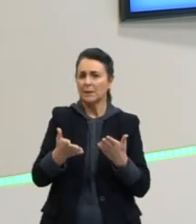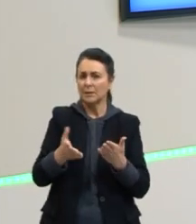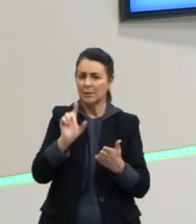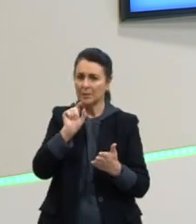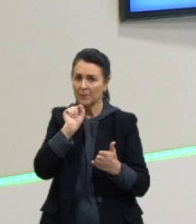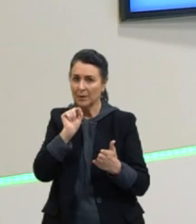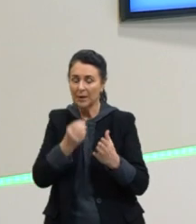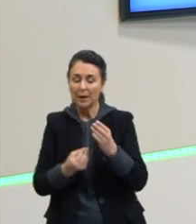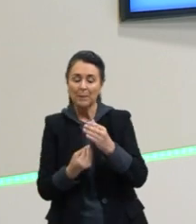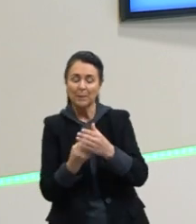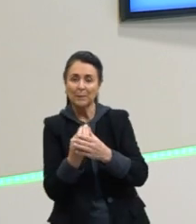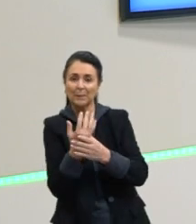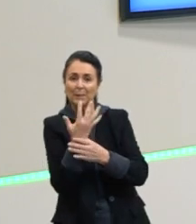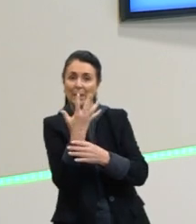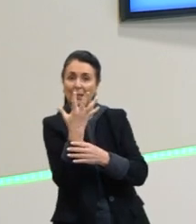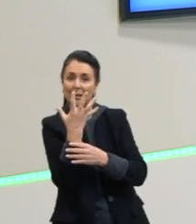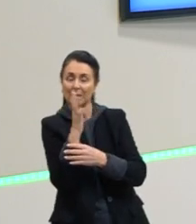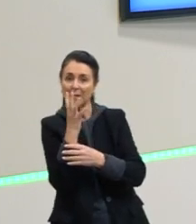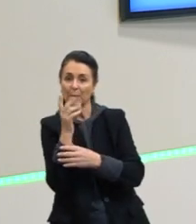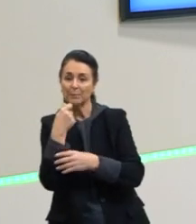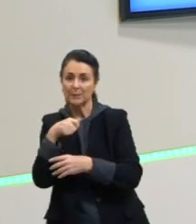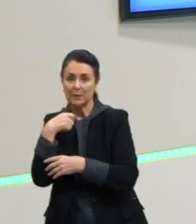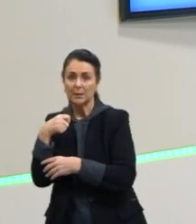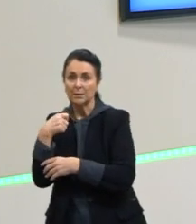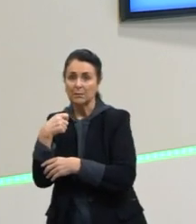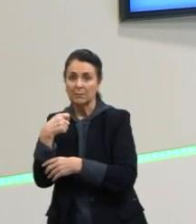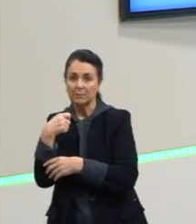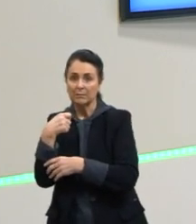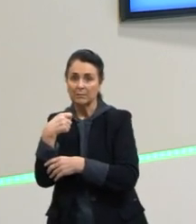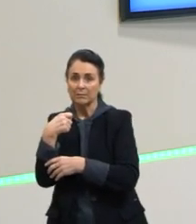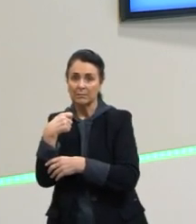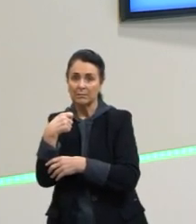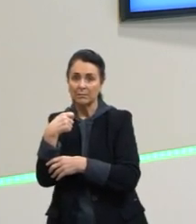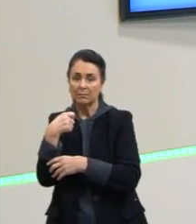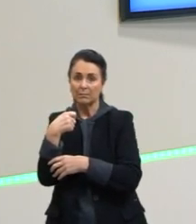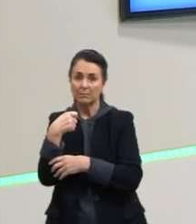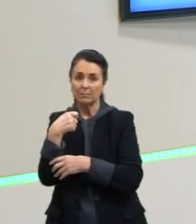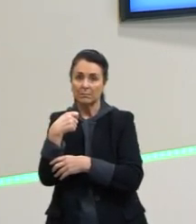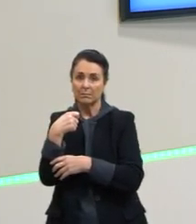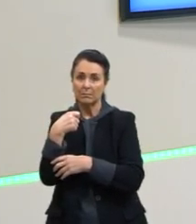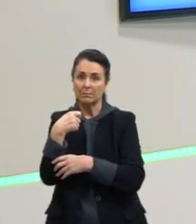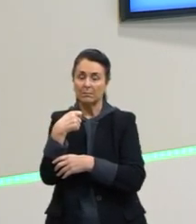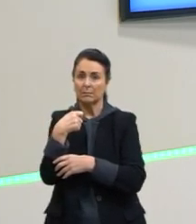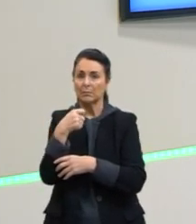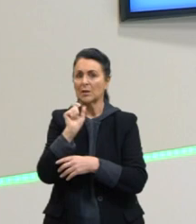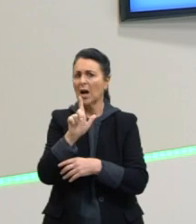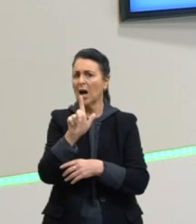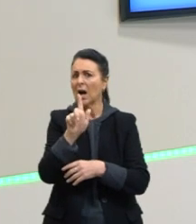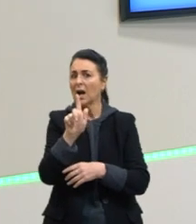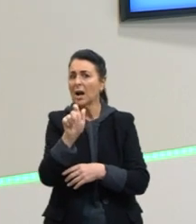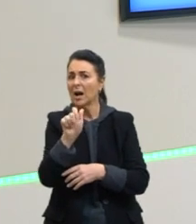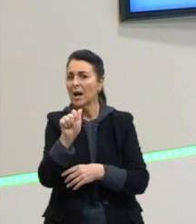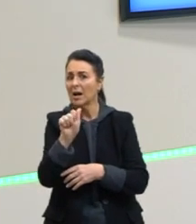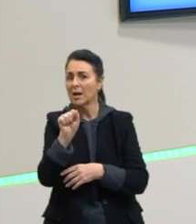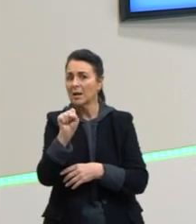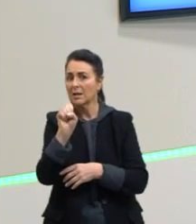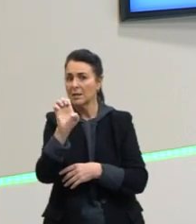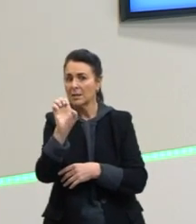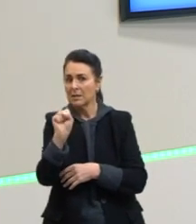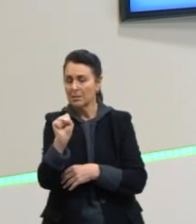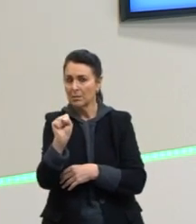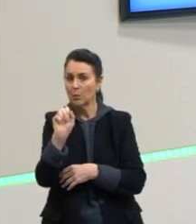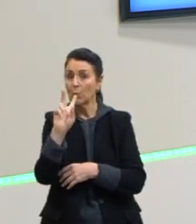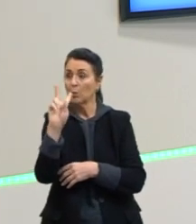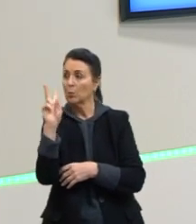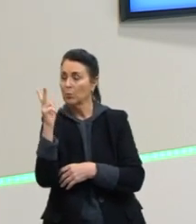a planta precisa para sobreviver? Precisa de gases, tá, oxigênio, gás